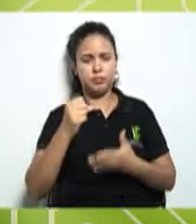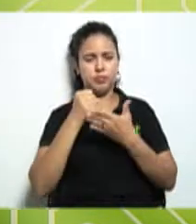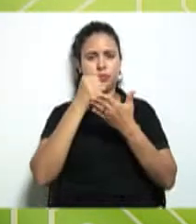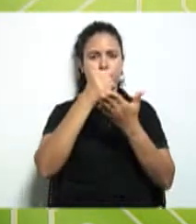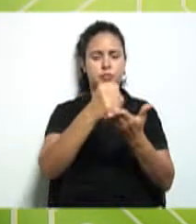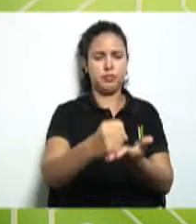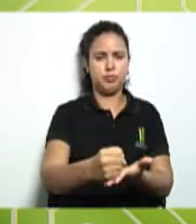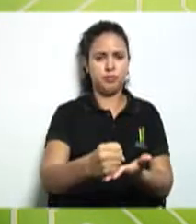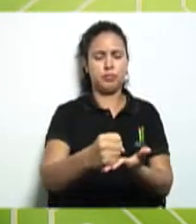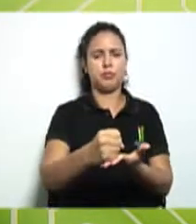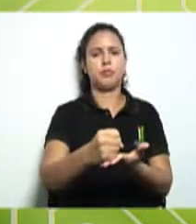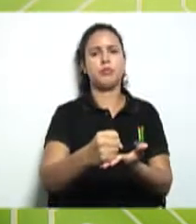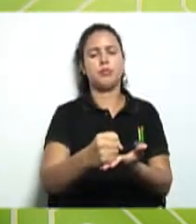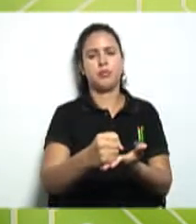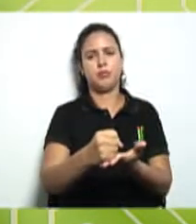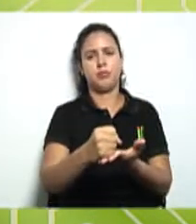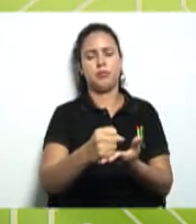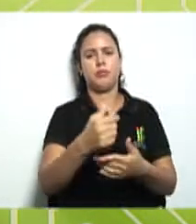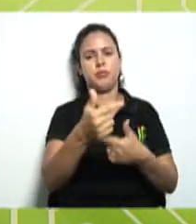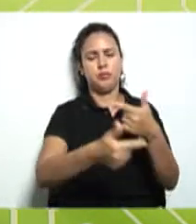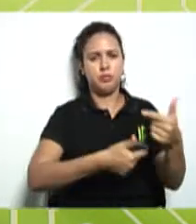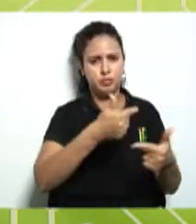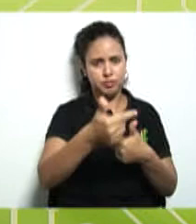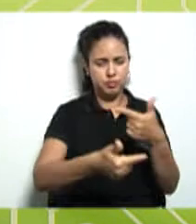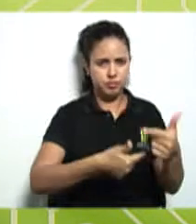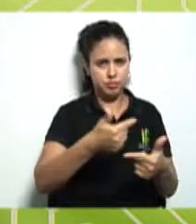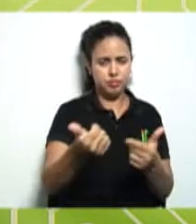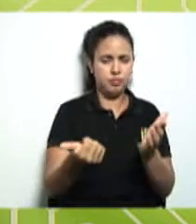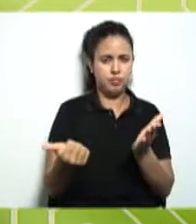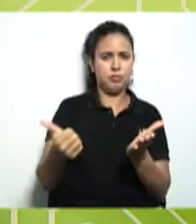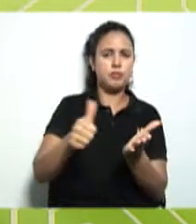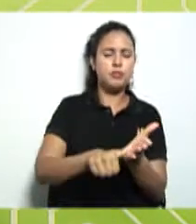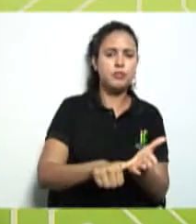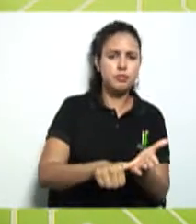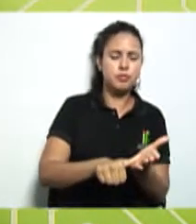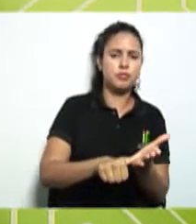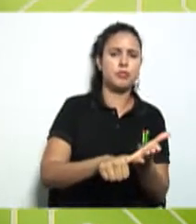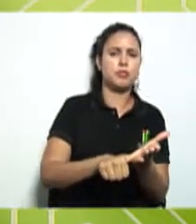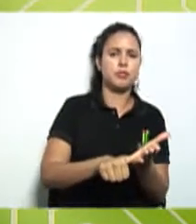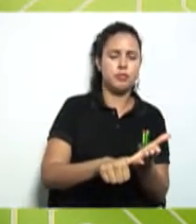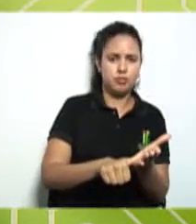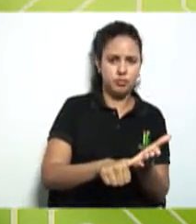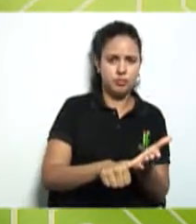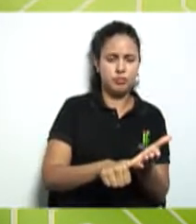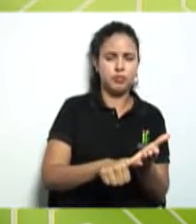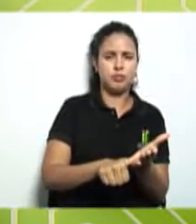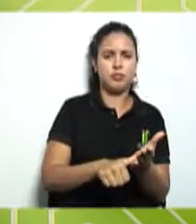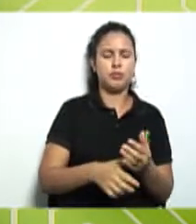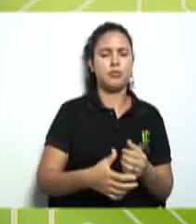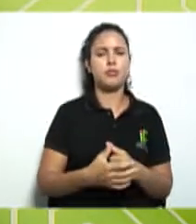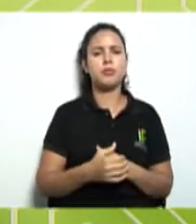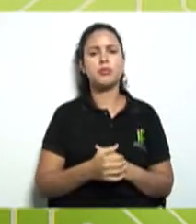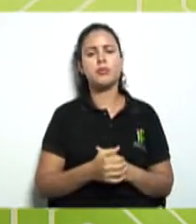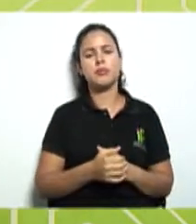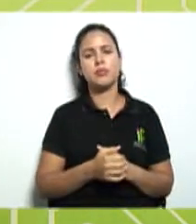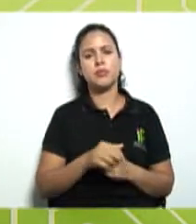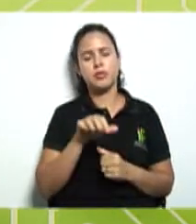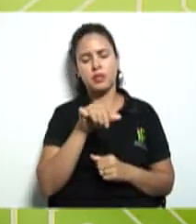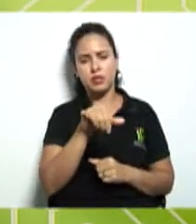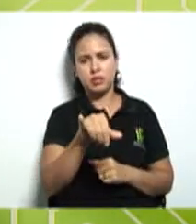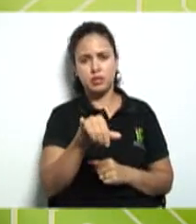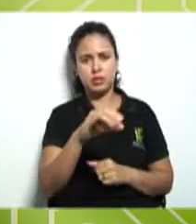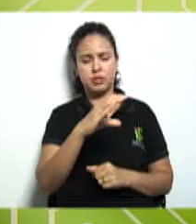a seus cooperados, ou seja, os seus associados, os seus sócios aqui. Então, se a